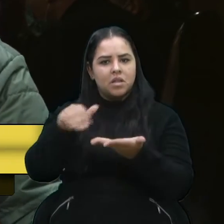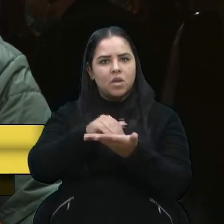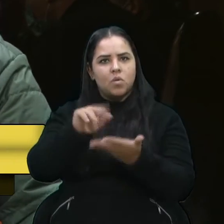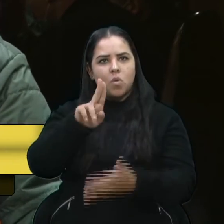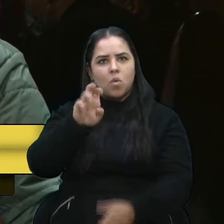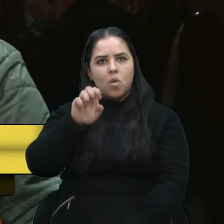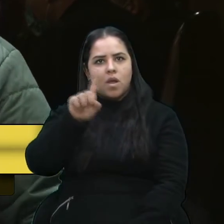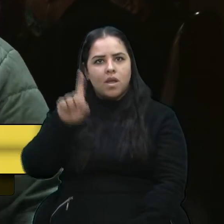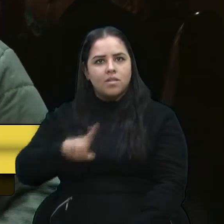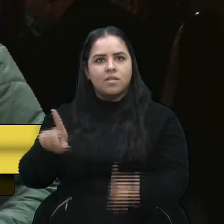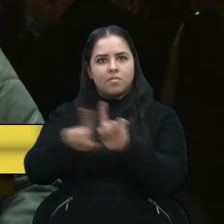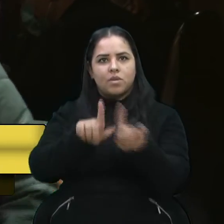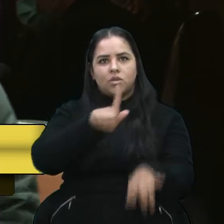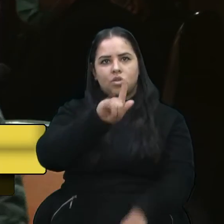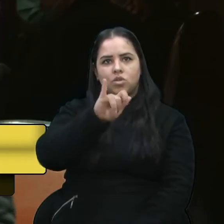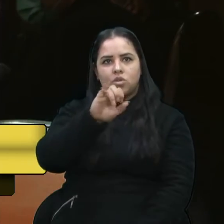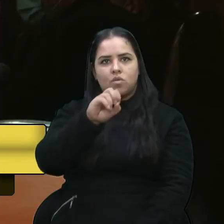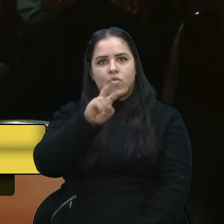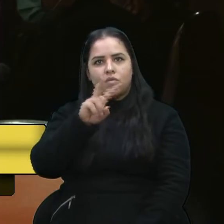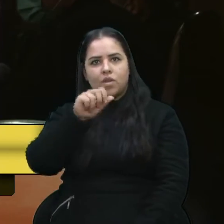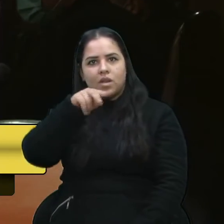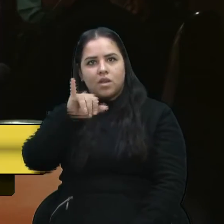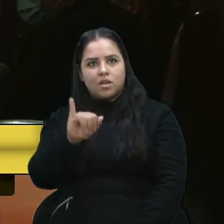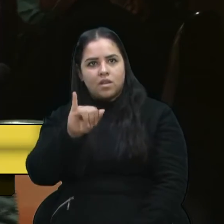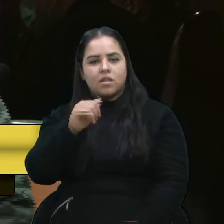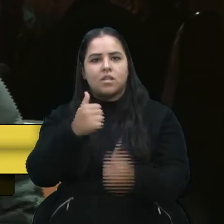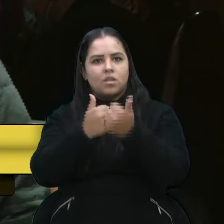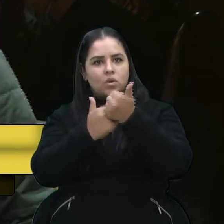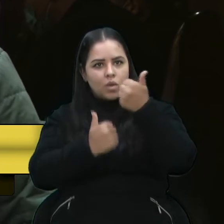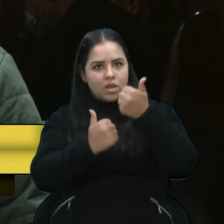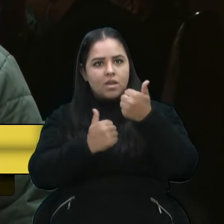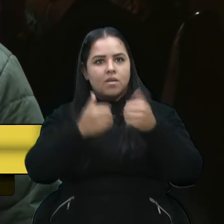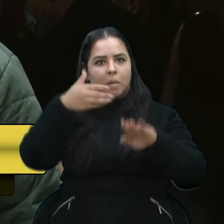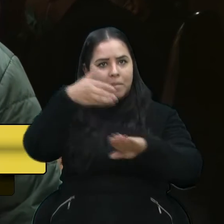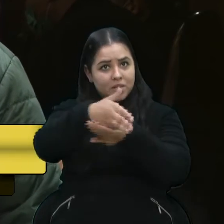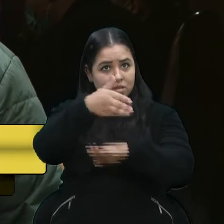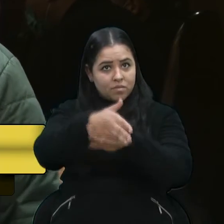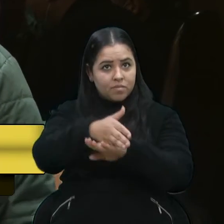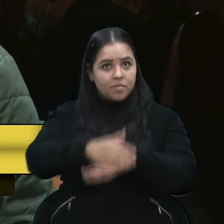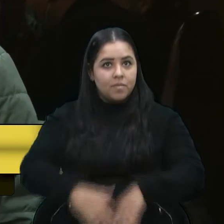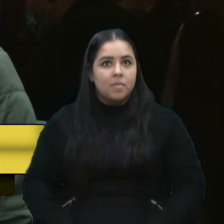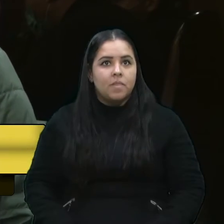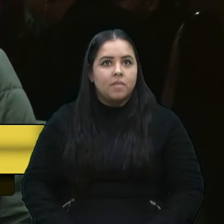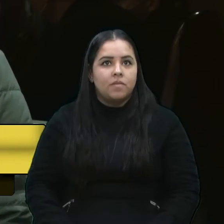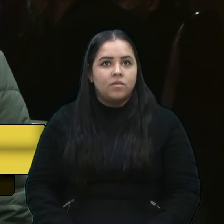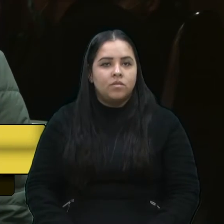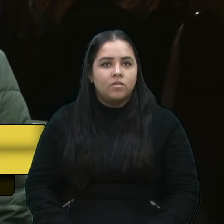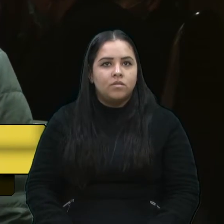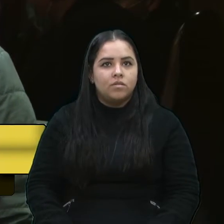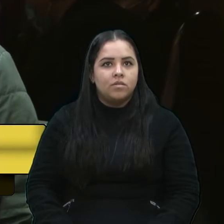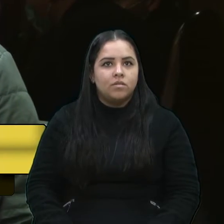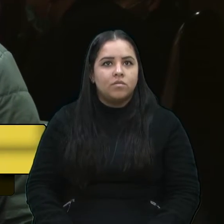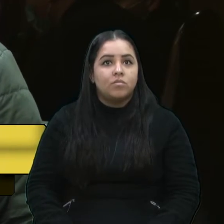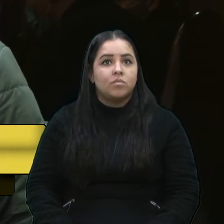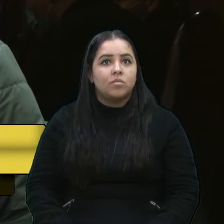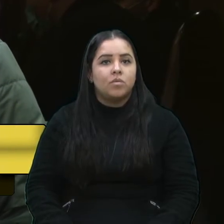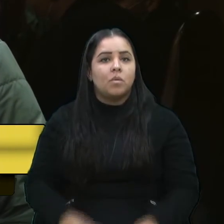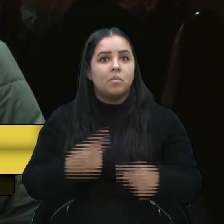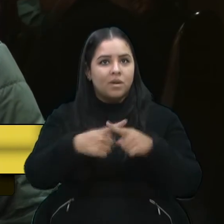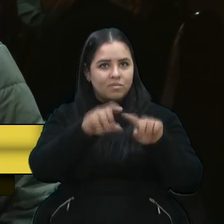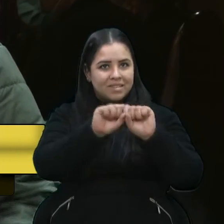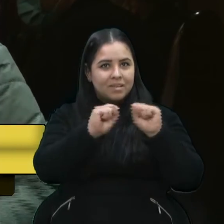Giovanni, assessoria, né? Por quem participou? Esse sim. Porque foi um seminário,